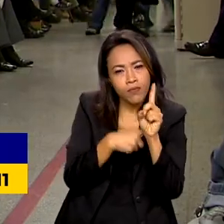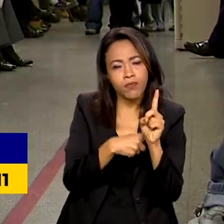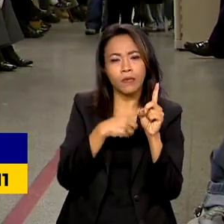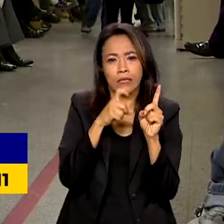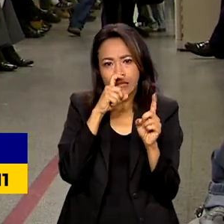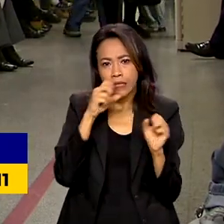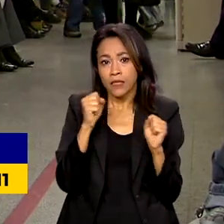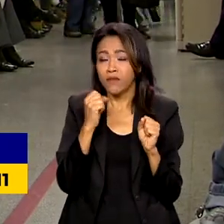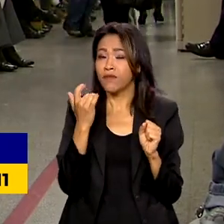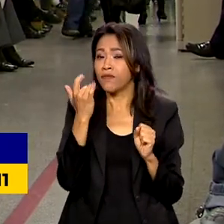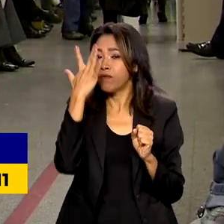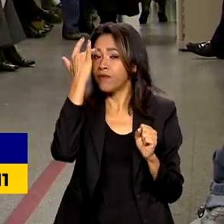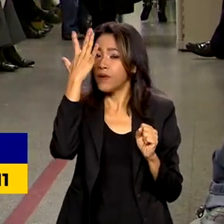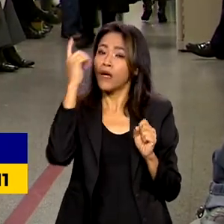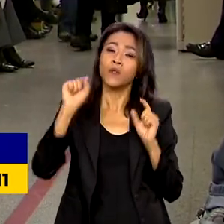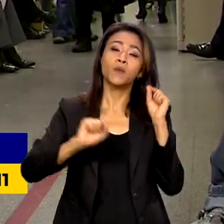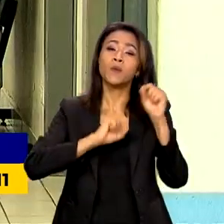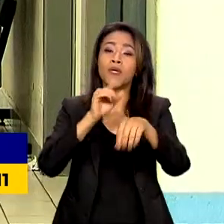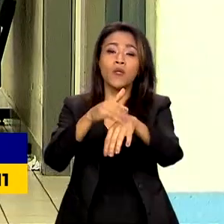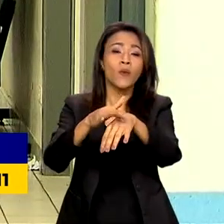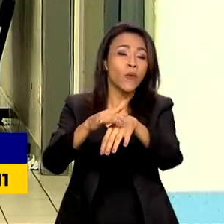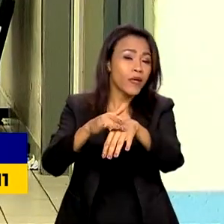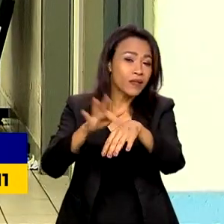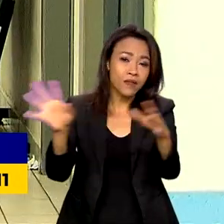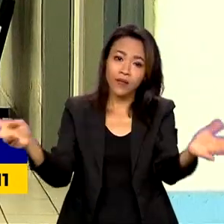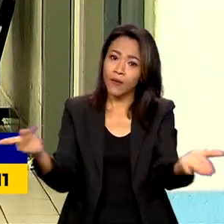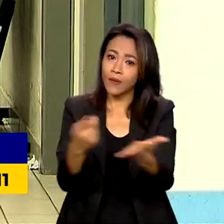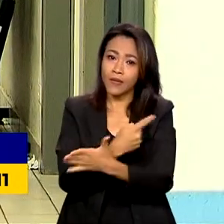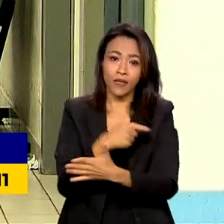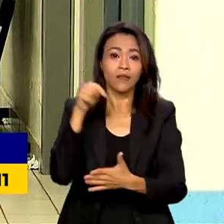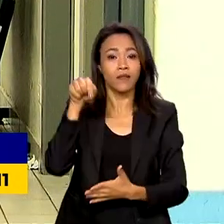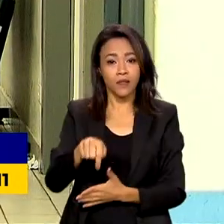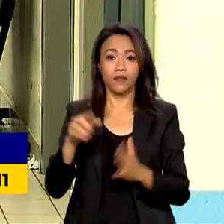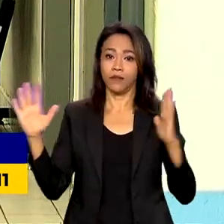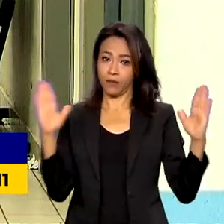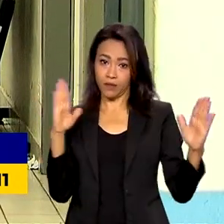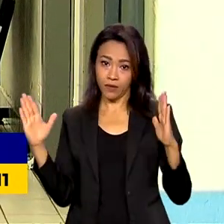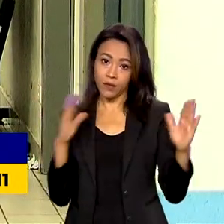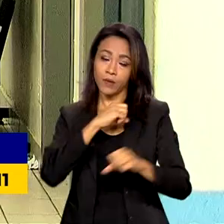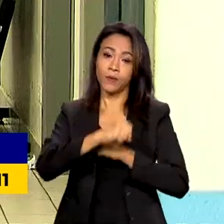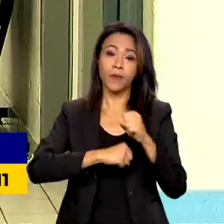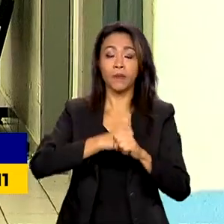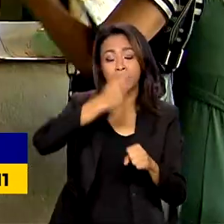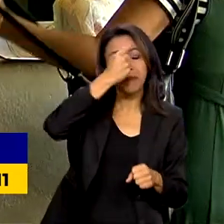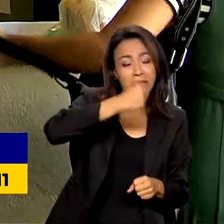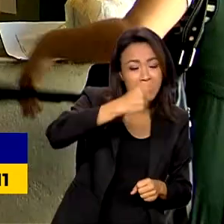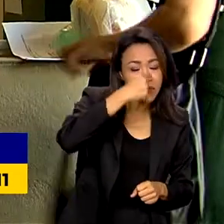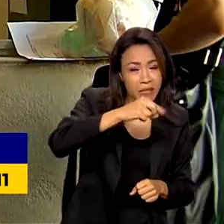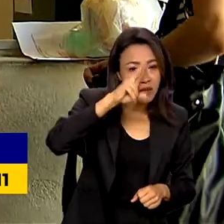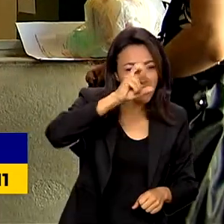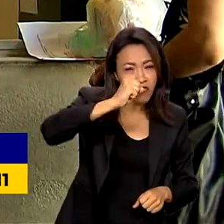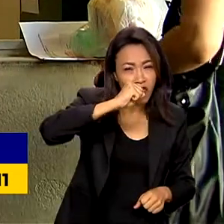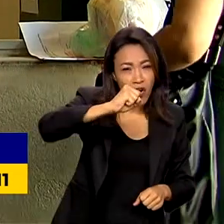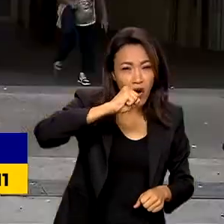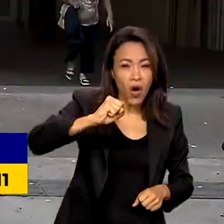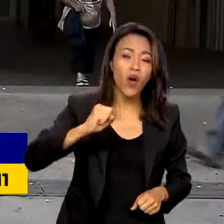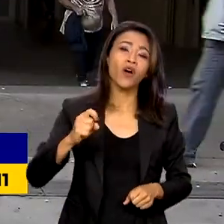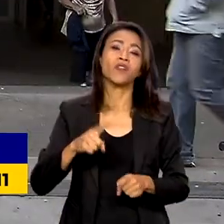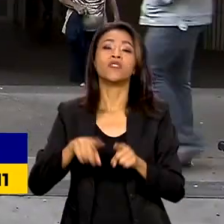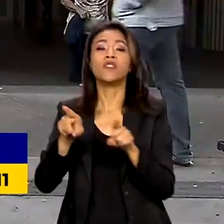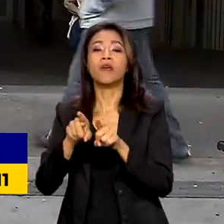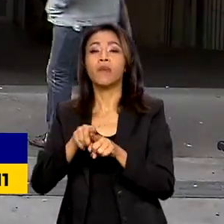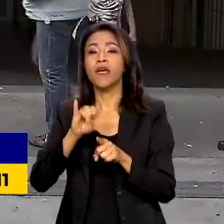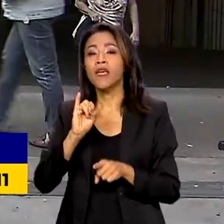facilitam o surgimento de doenças comuns nessa época do ano, como gripes fortes e infecções do